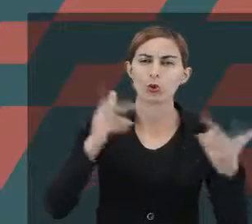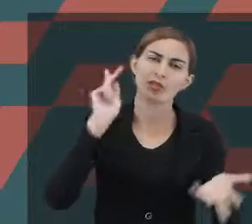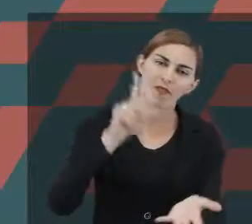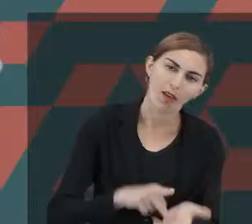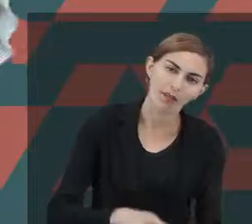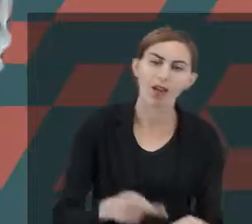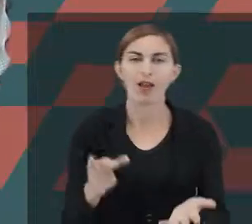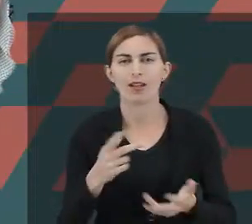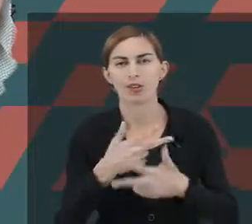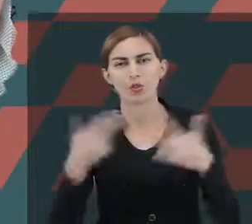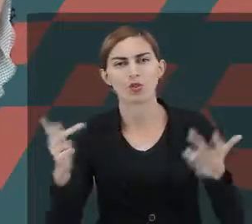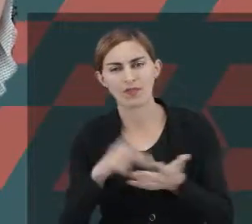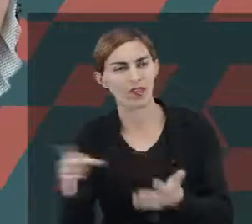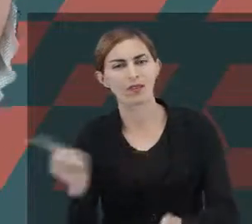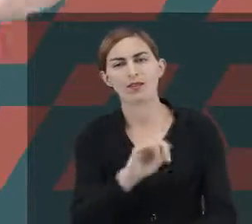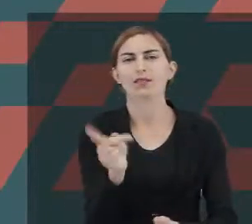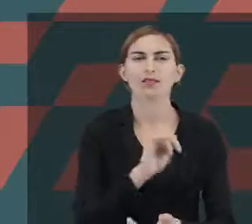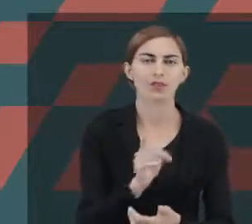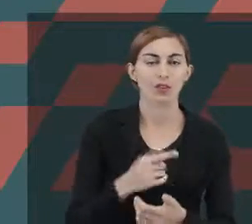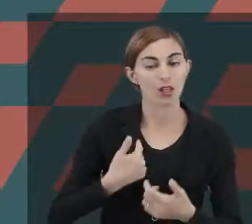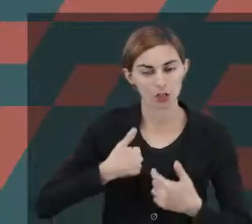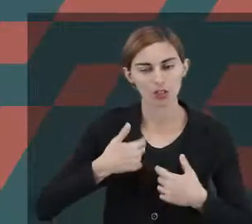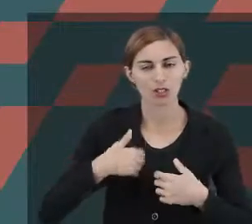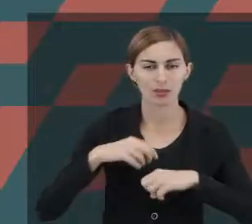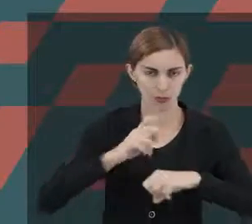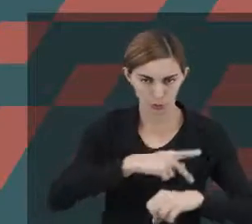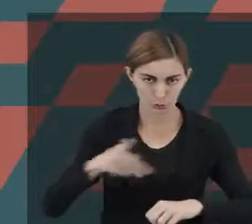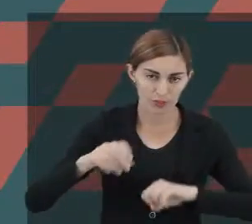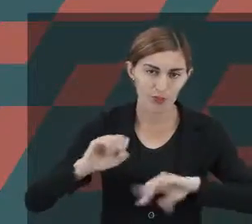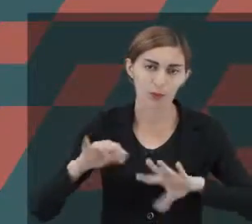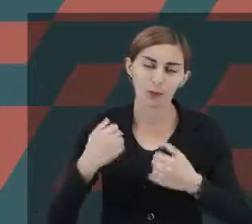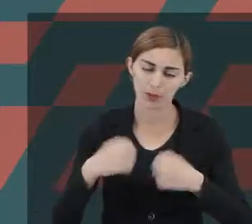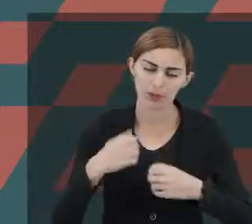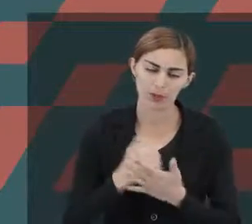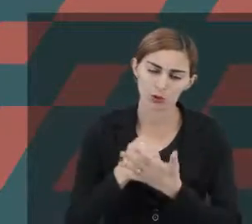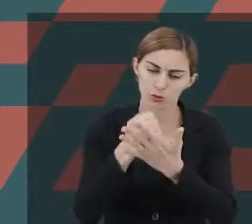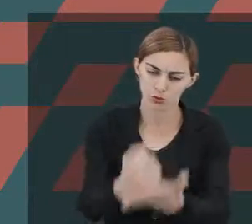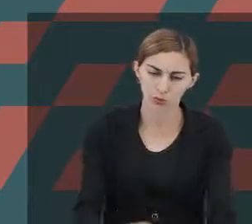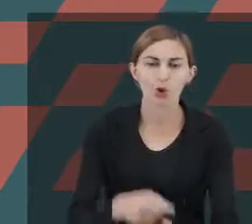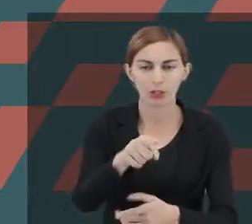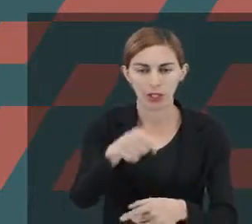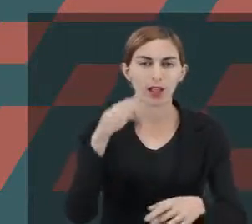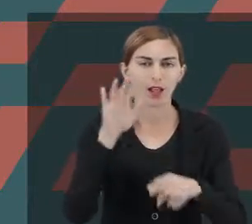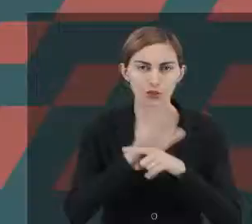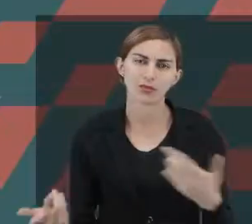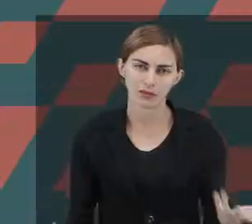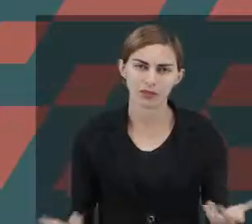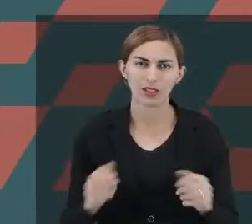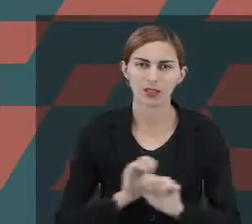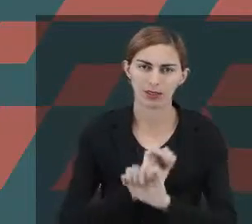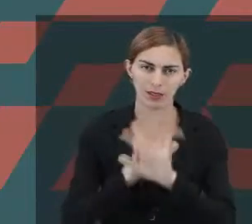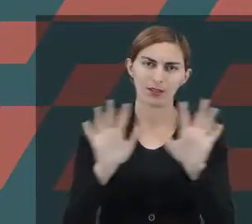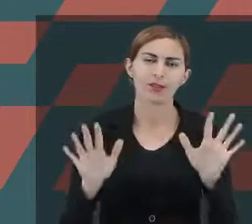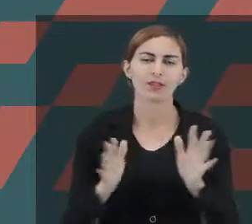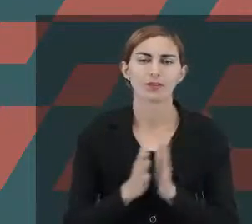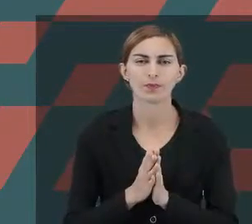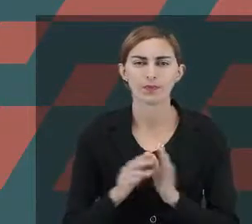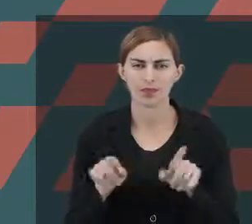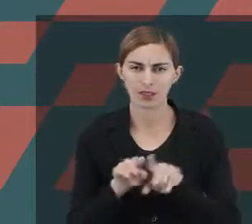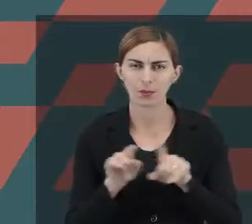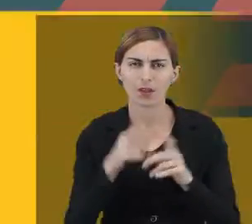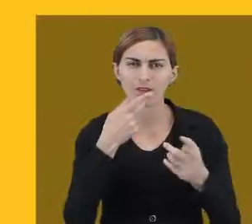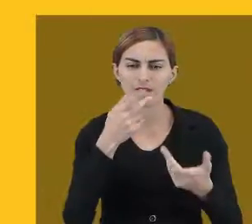real e do que é fictício. Enquanto educadores, nós precisamos dar um suporte para essa compreensão também. A nona dimensão,